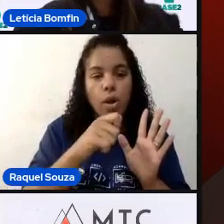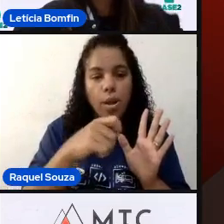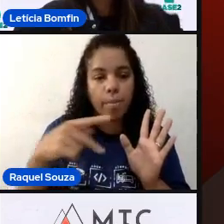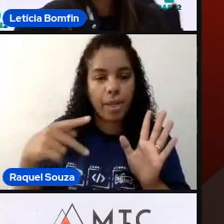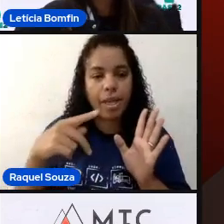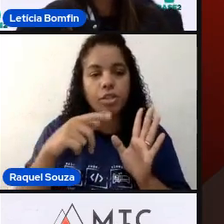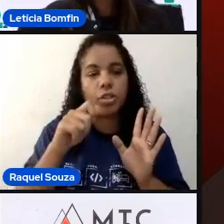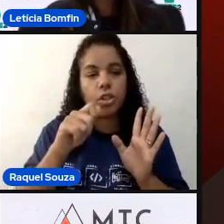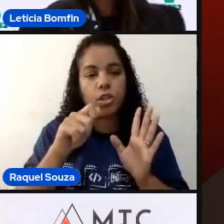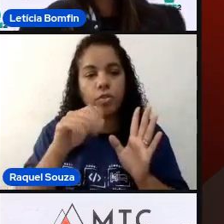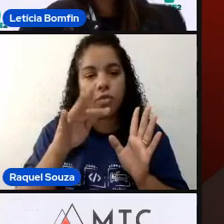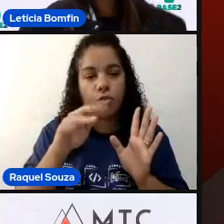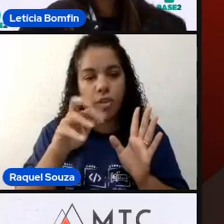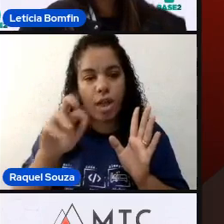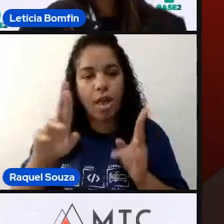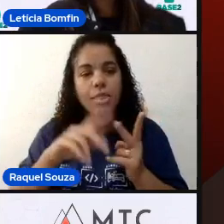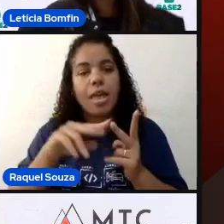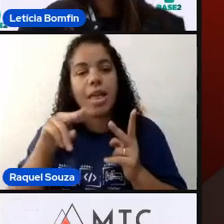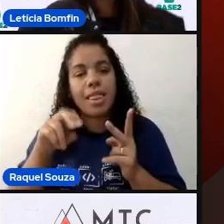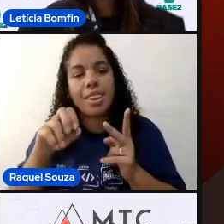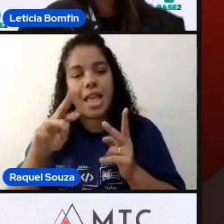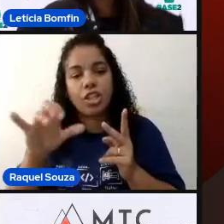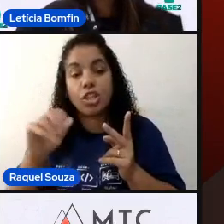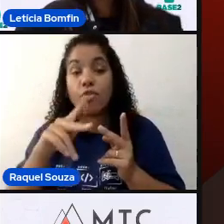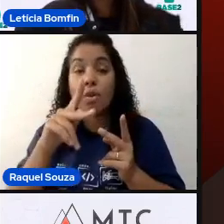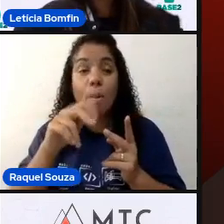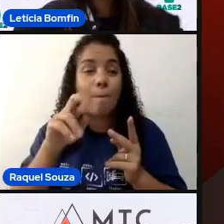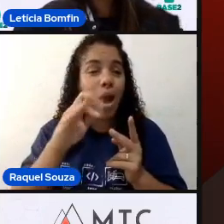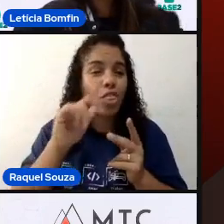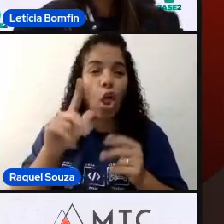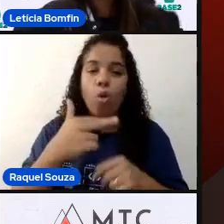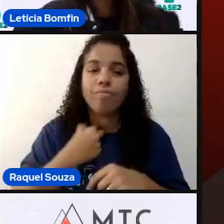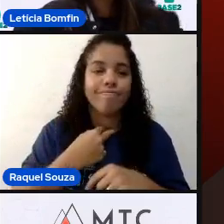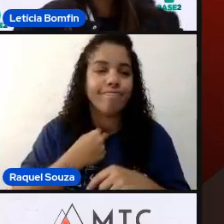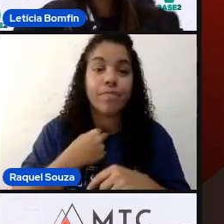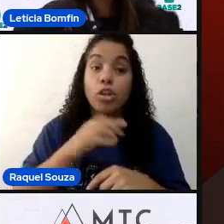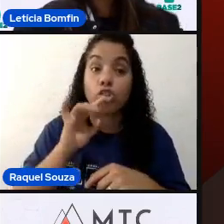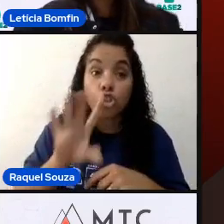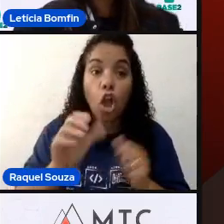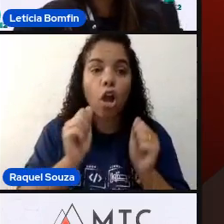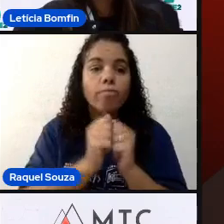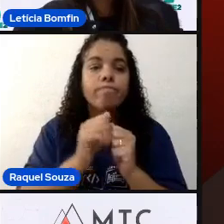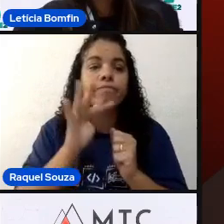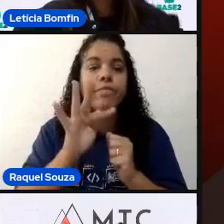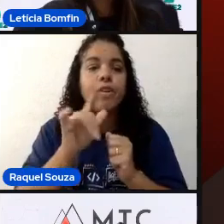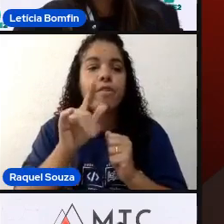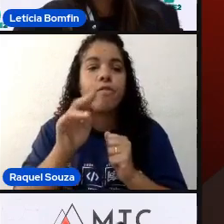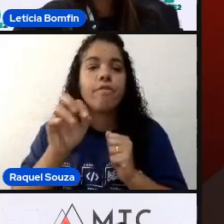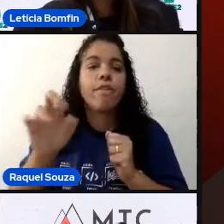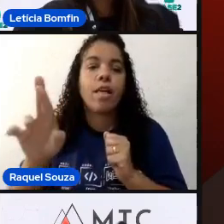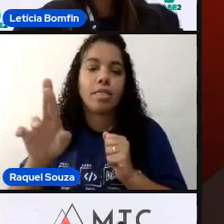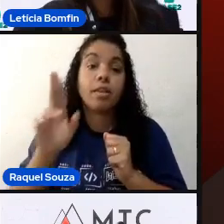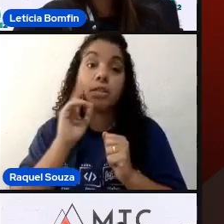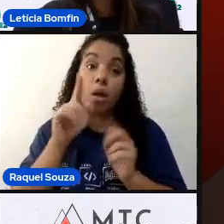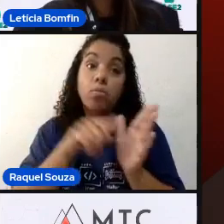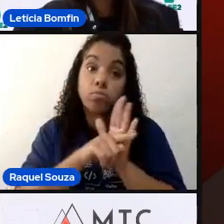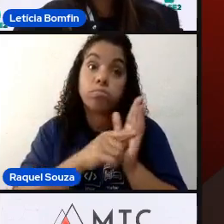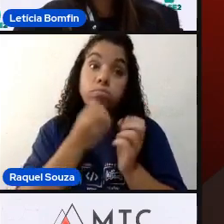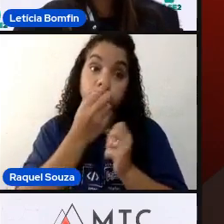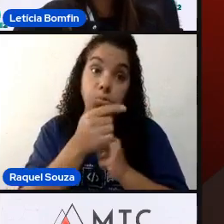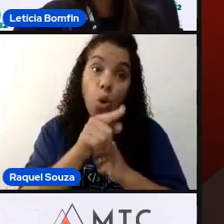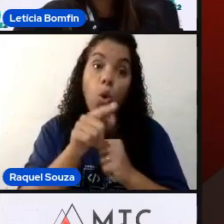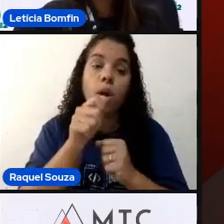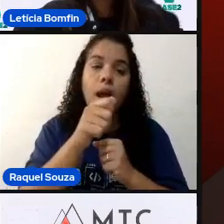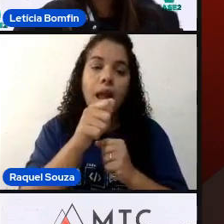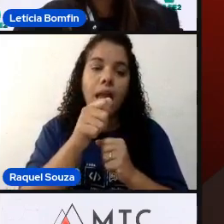quanto o aplicativo nativo. Já o Patrol não tem essa possibilidade, é só com o Flutter. Então, eu acho que dê uma pesquisada boa no